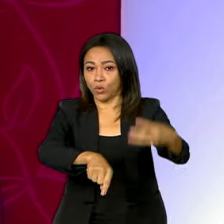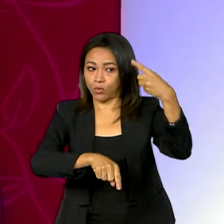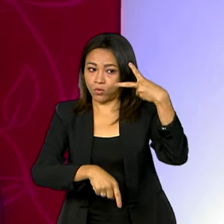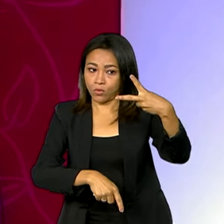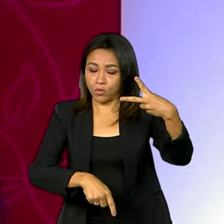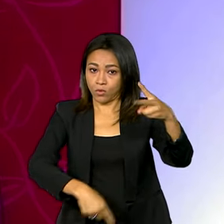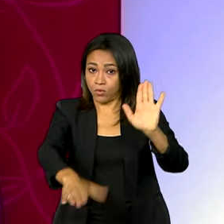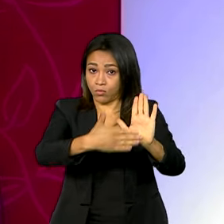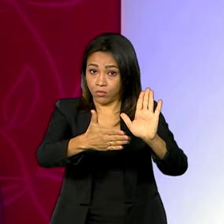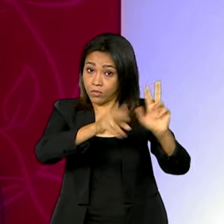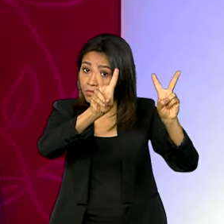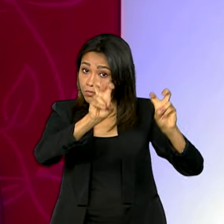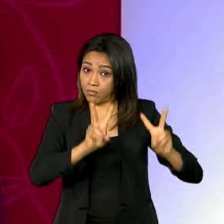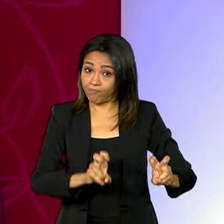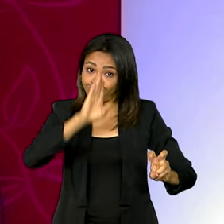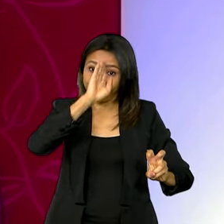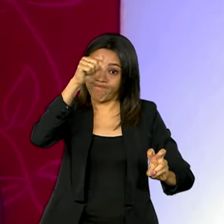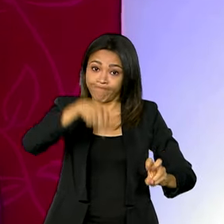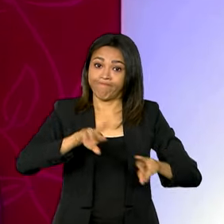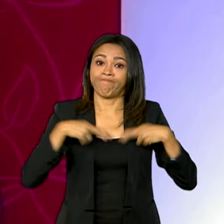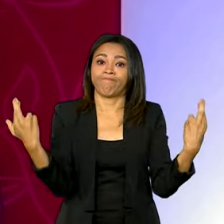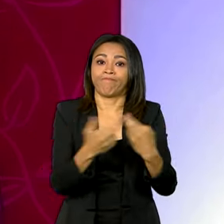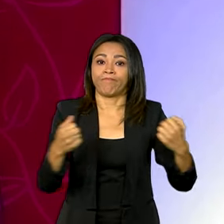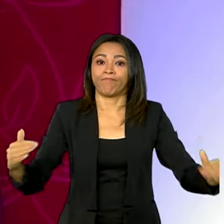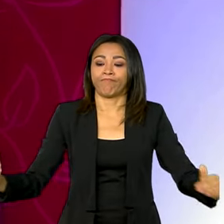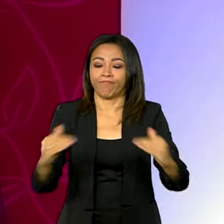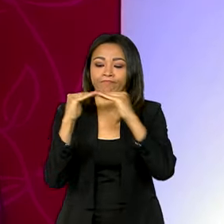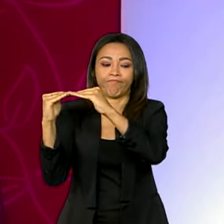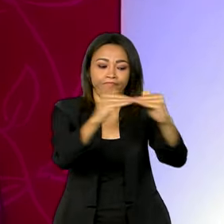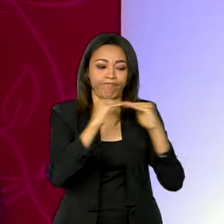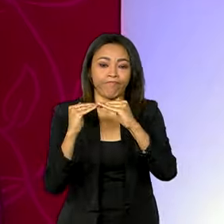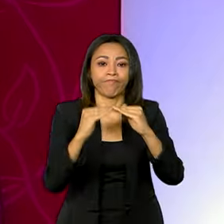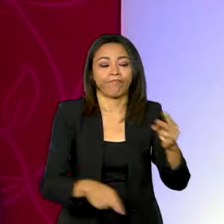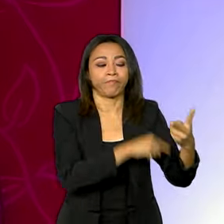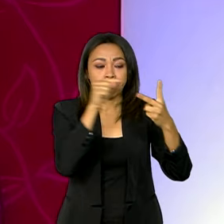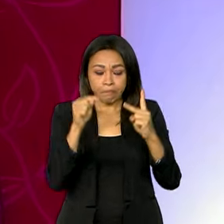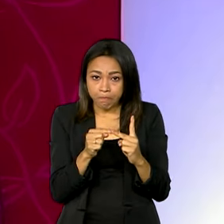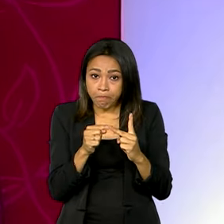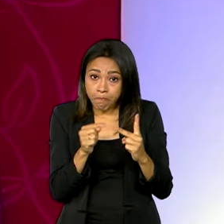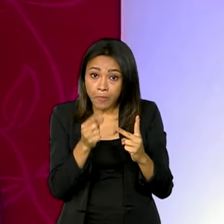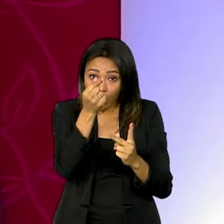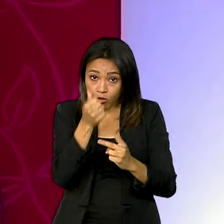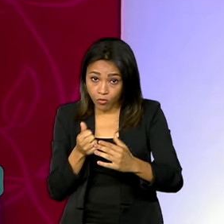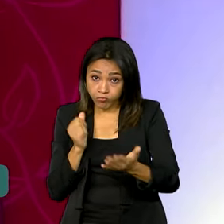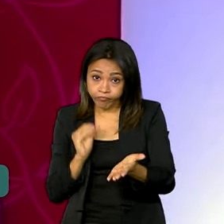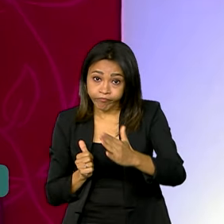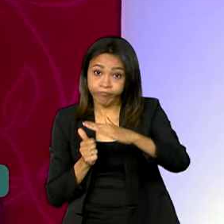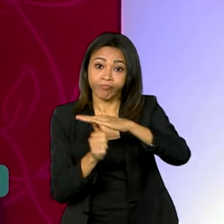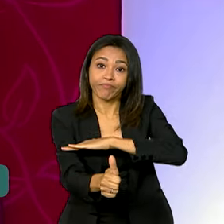para esta reunião. A equidade e o financiamento internacional